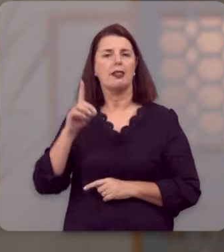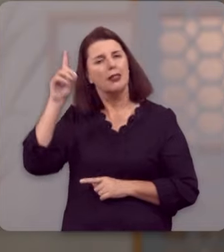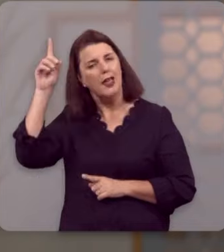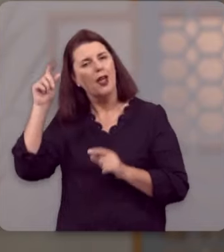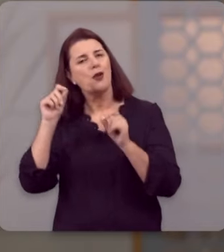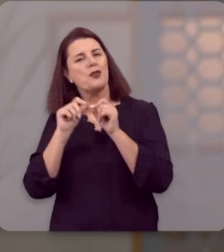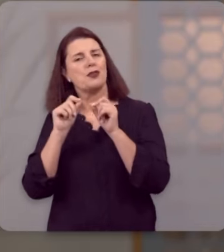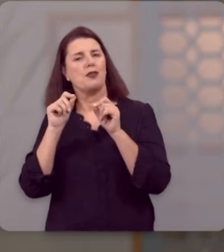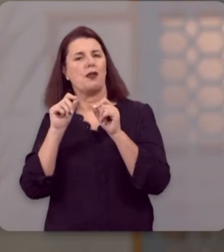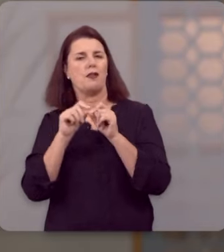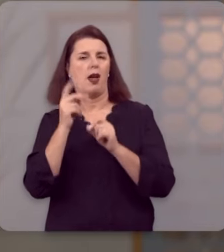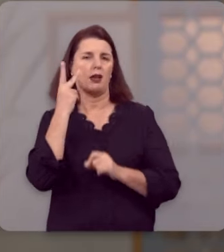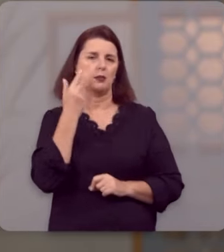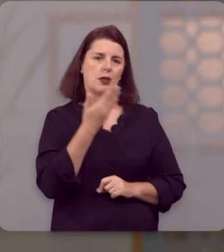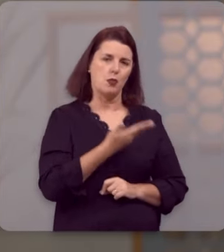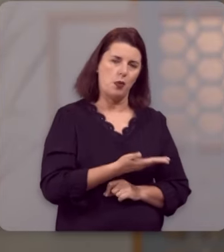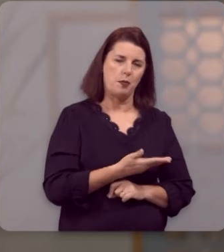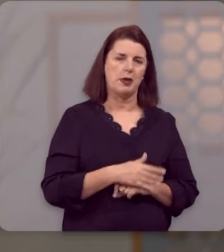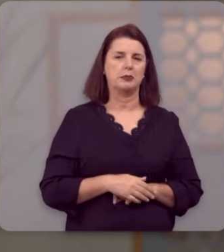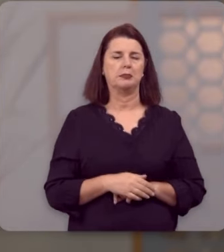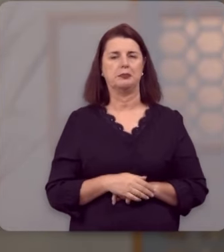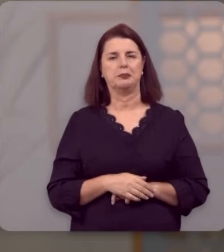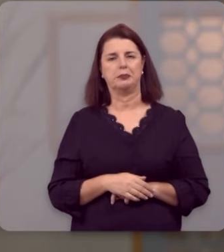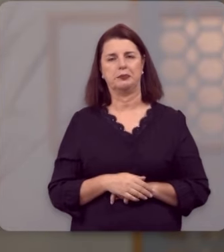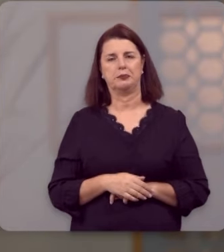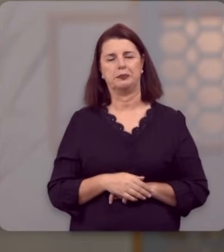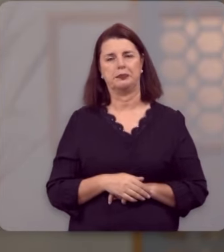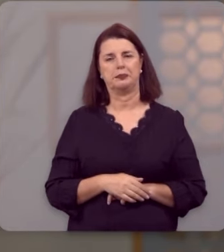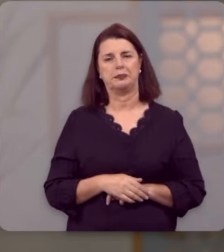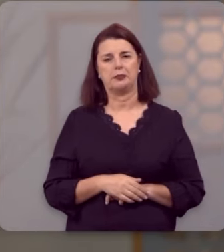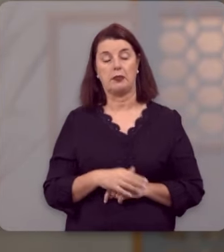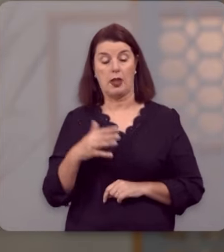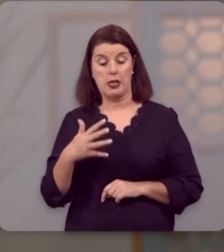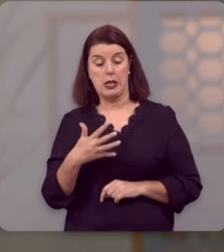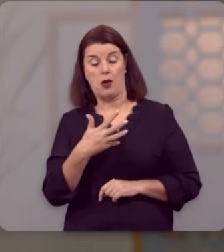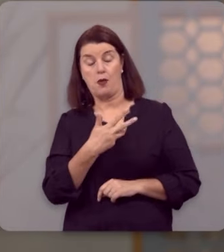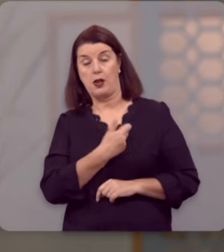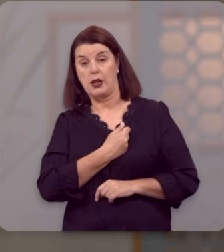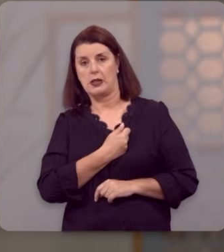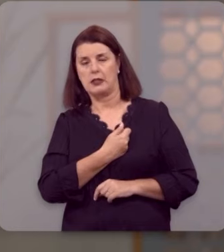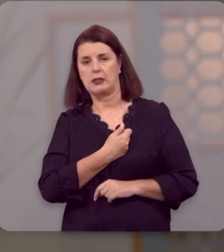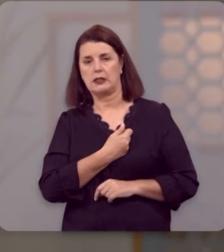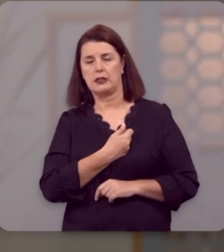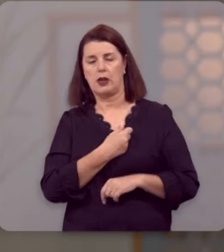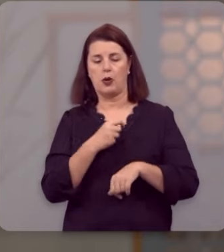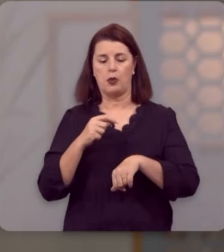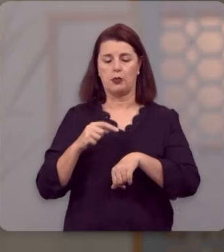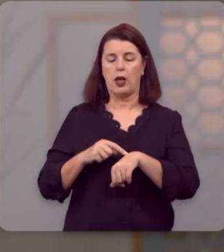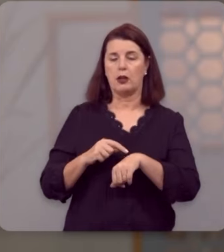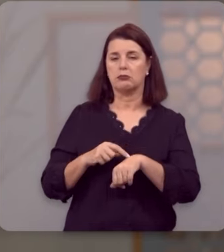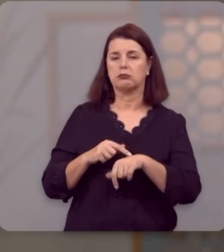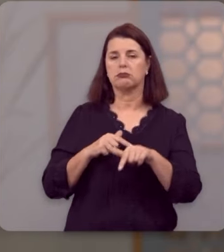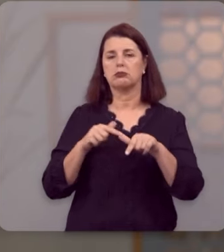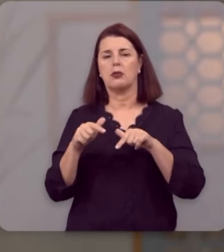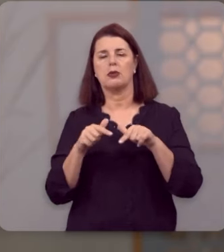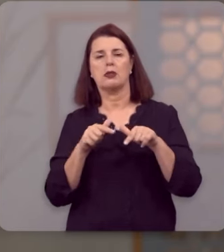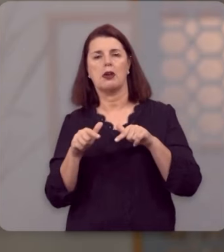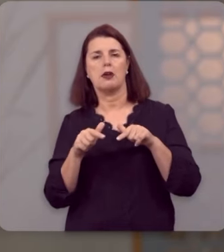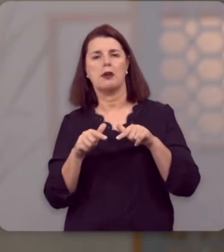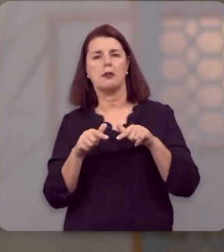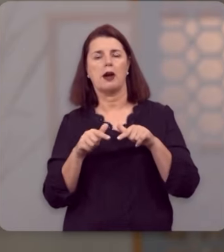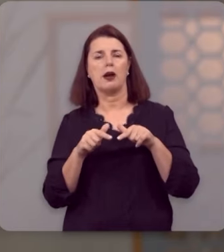que Deus fez para o homem. A salvação é uma obra monergística de Deus.